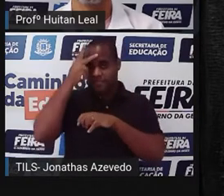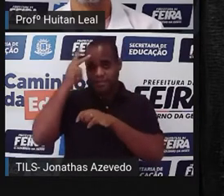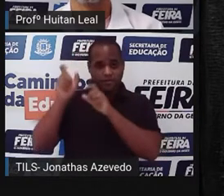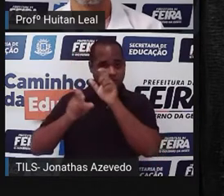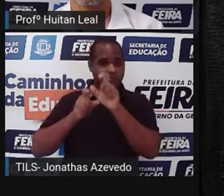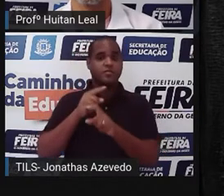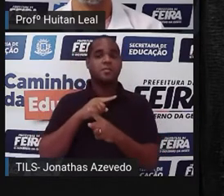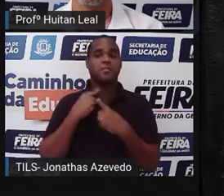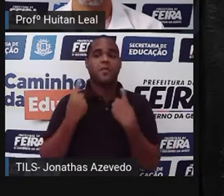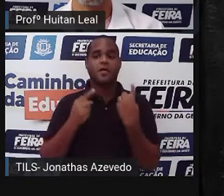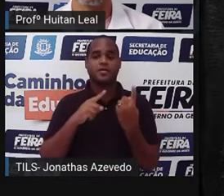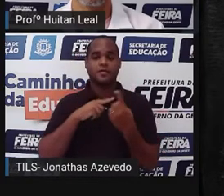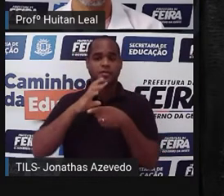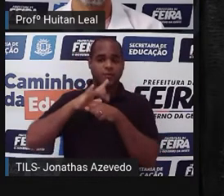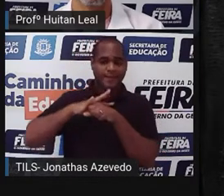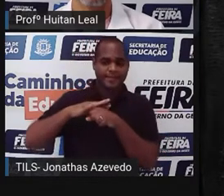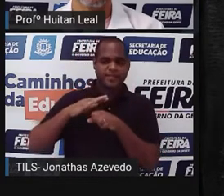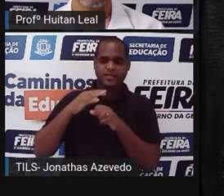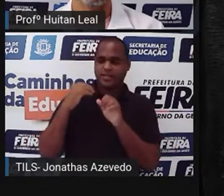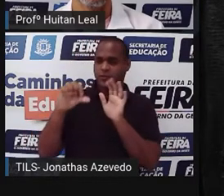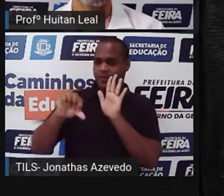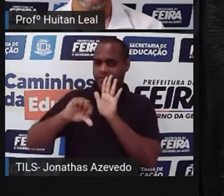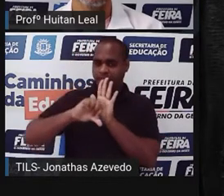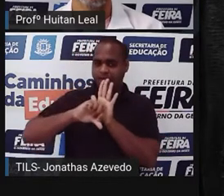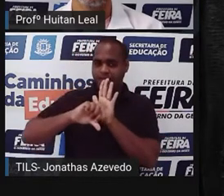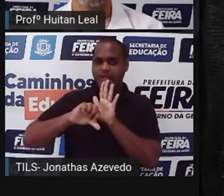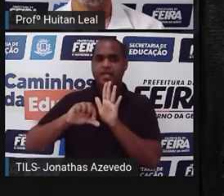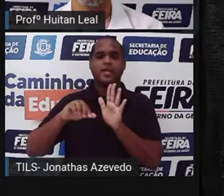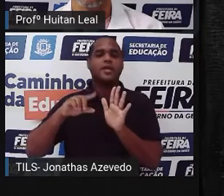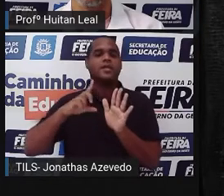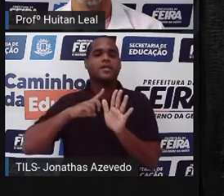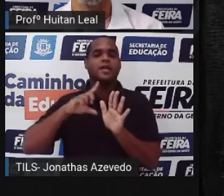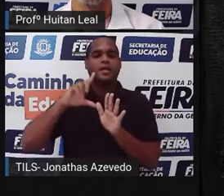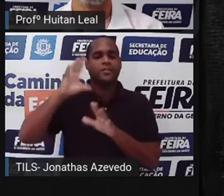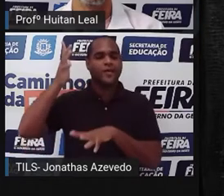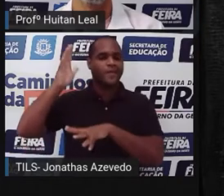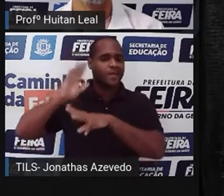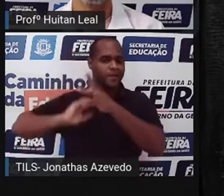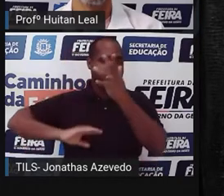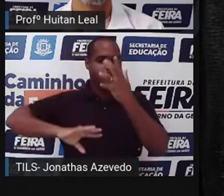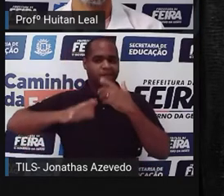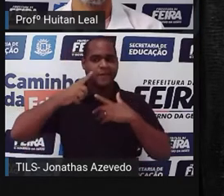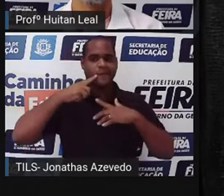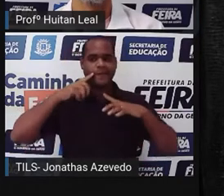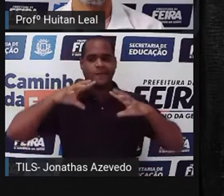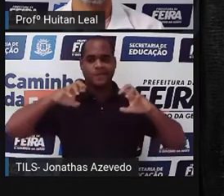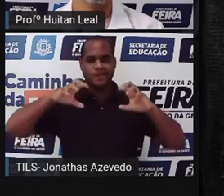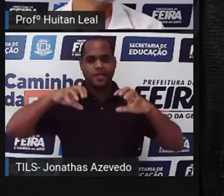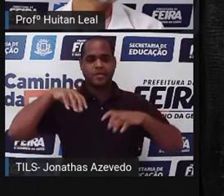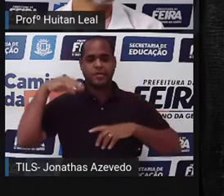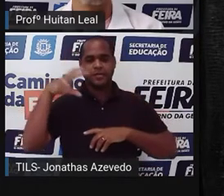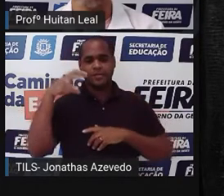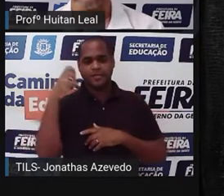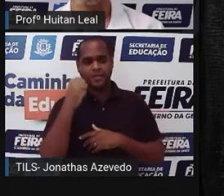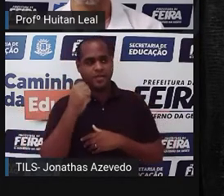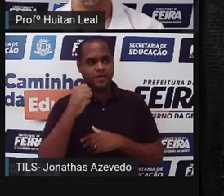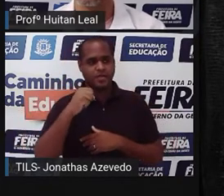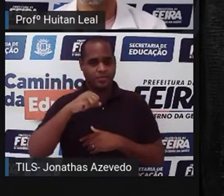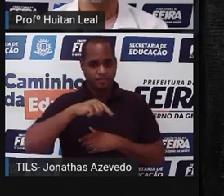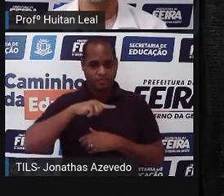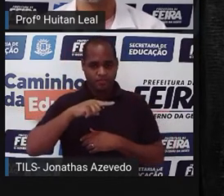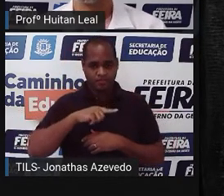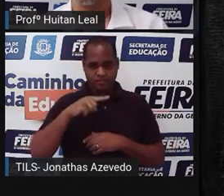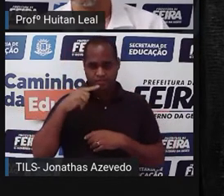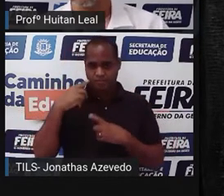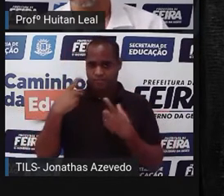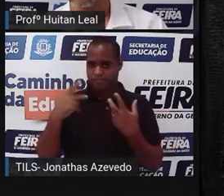como a morte, as doenças, os crimes, as catástrofes naturais, os espíritos e as bestas sobrenaturais, como, por